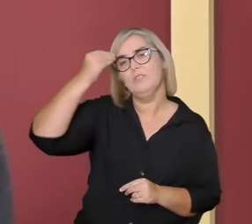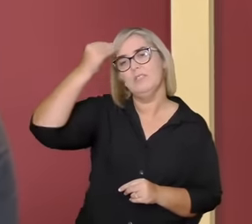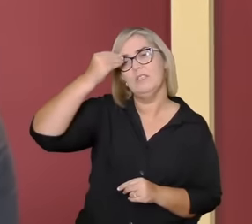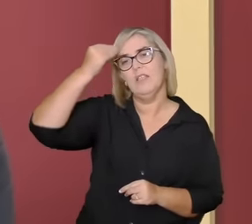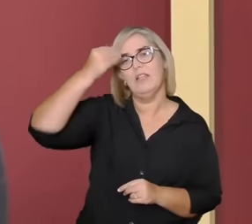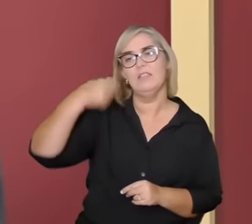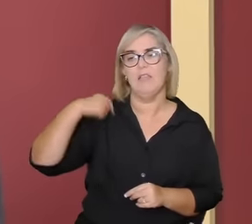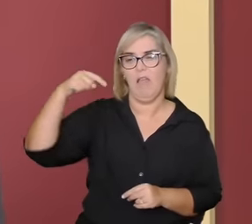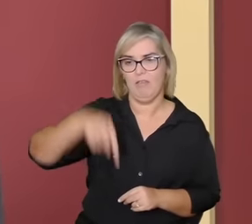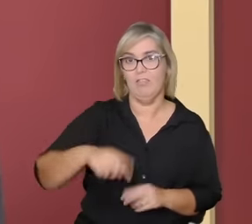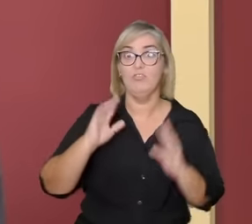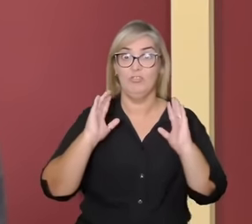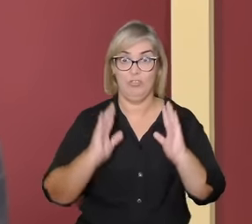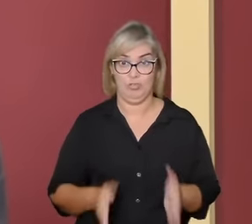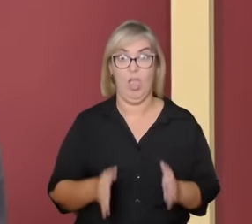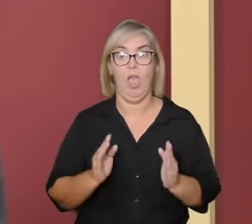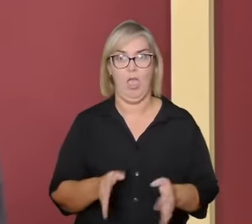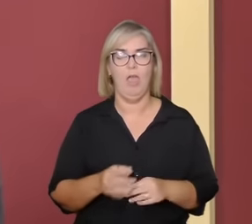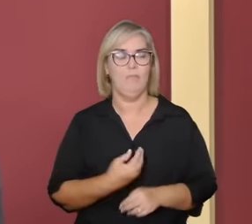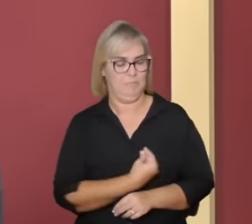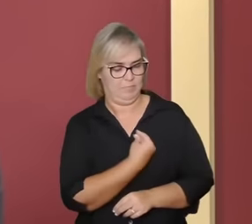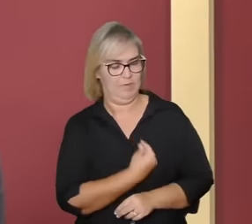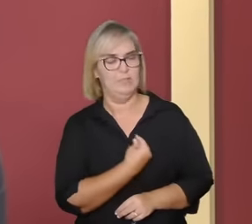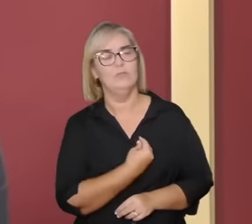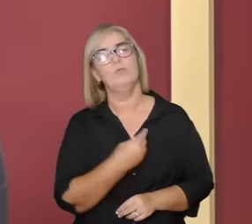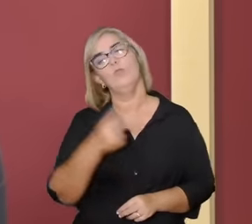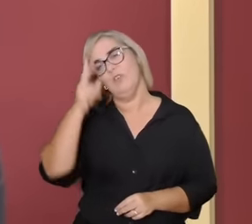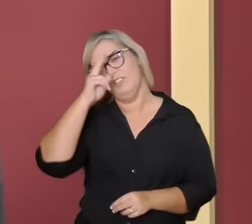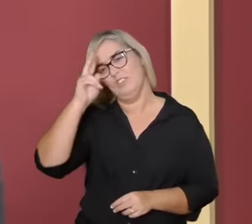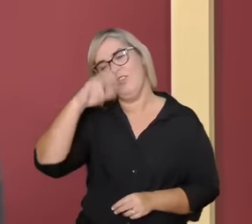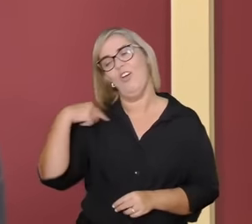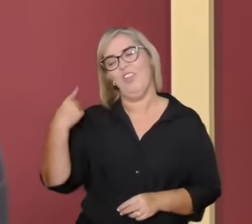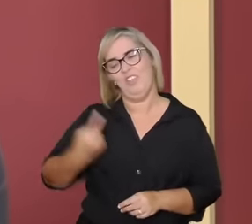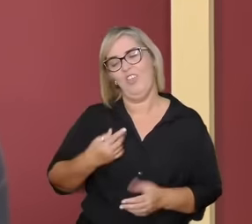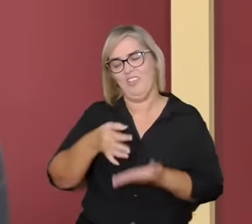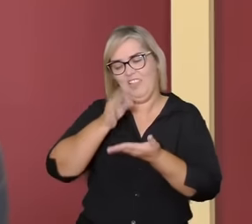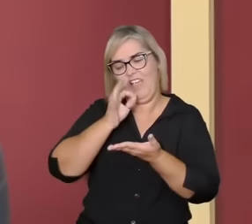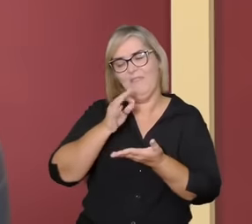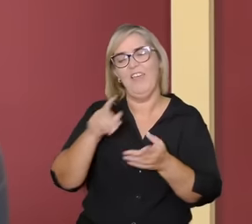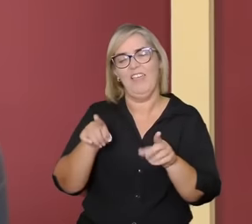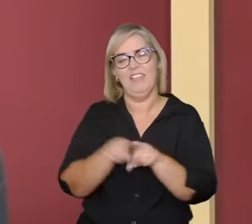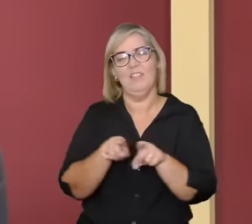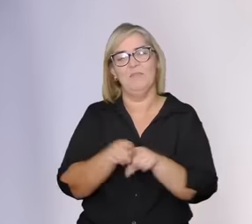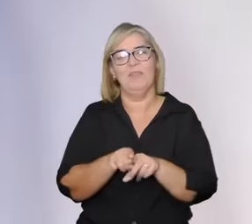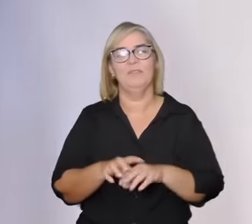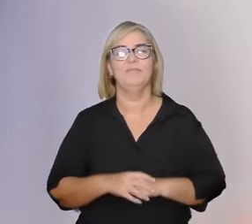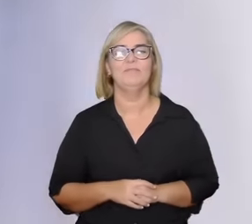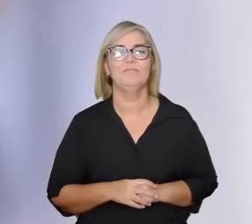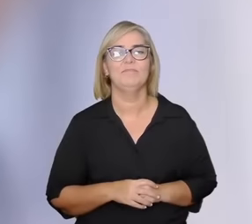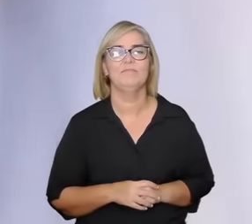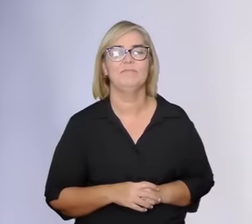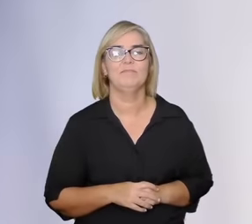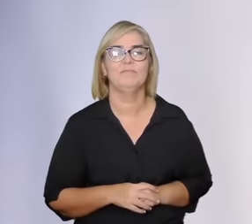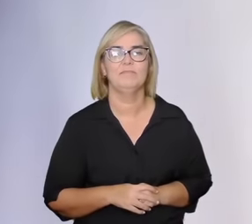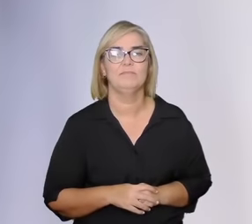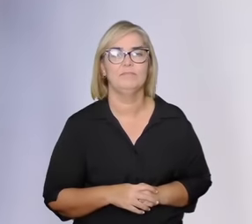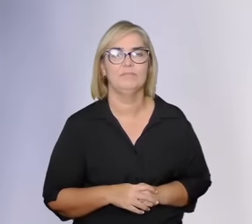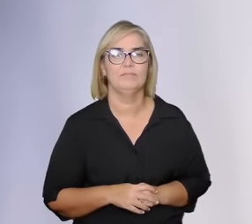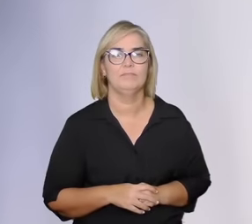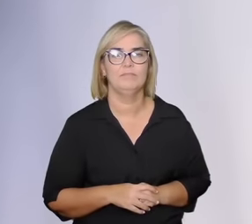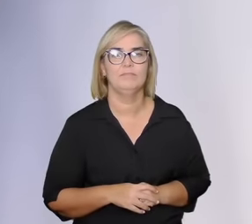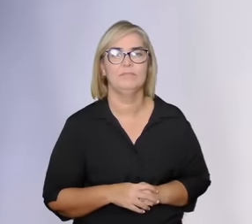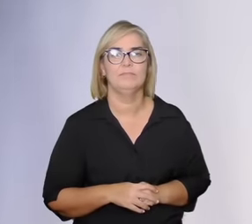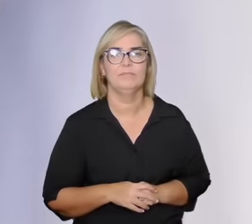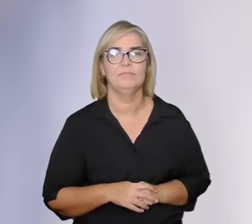vezes participante aqui do café filosófico faz parte da nossa história vamos ouvir o Christian Dunker alô querido